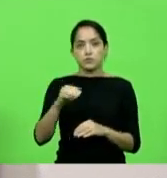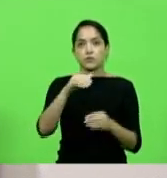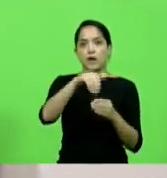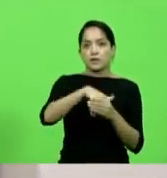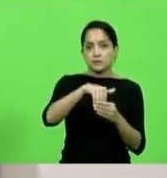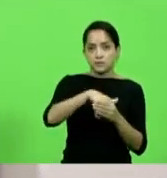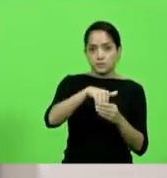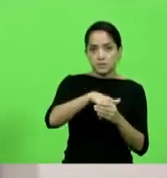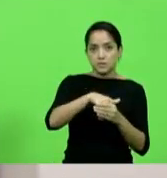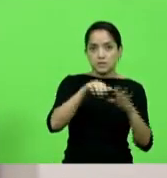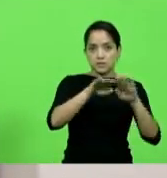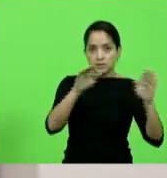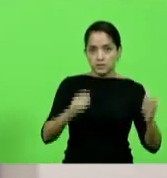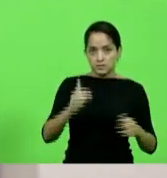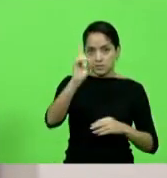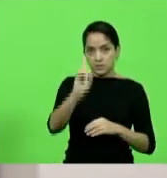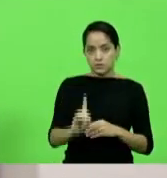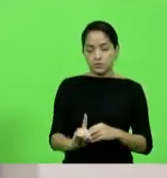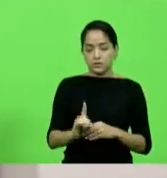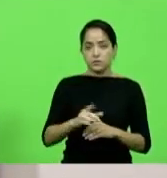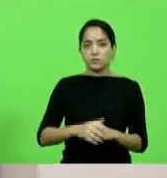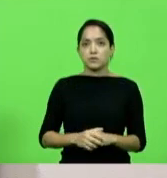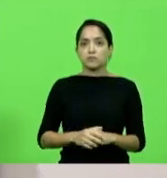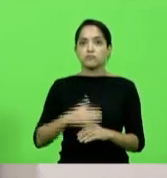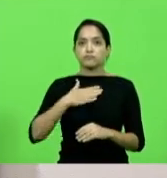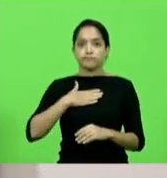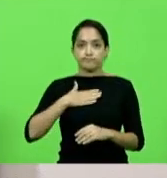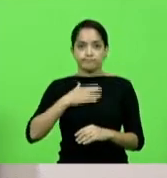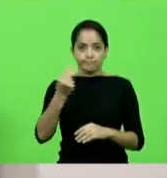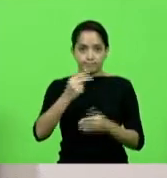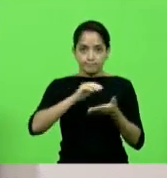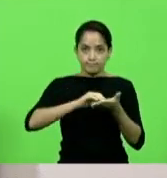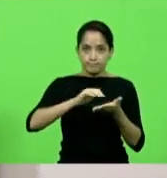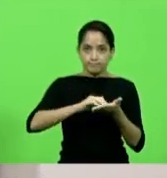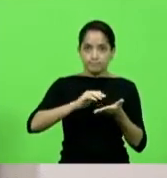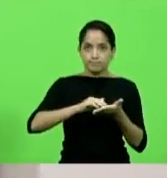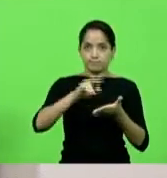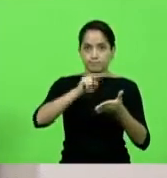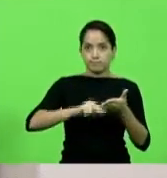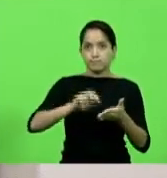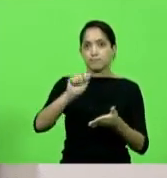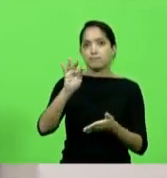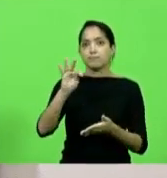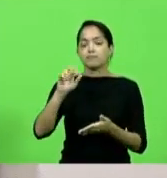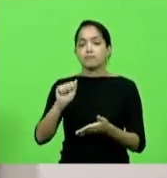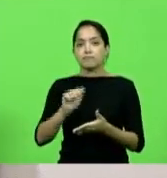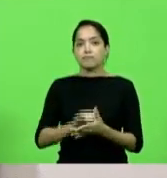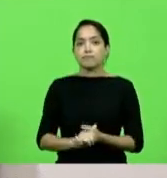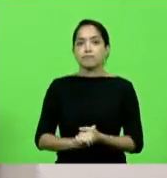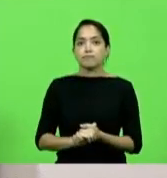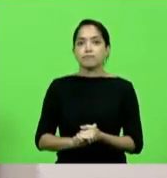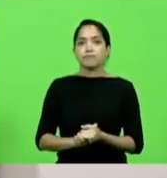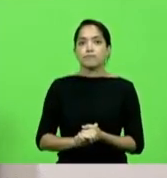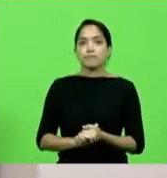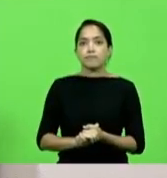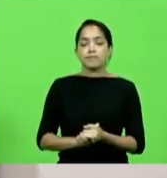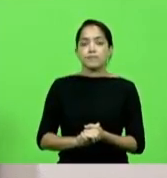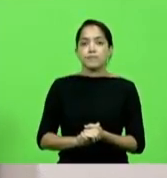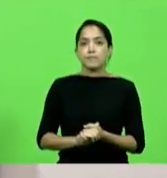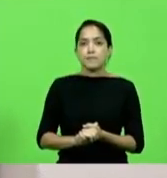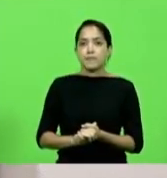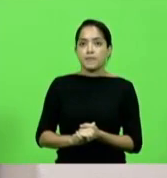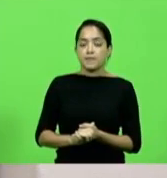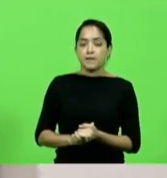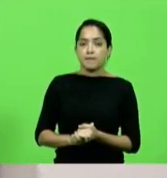dos demais membros da mesa. Para constar, eu, segundo o secretário, laverei a ata. Essa é a primeira ata, senhor presidente.